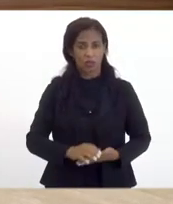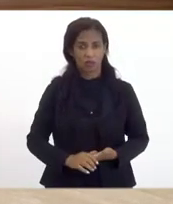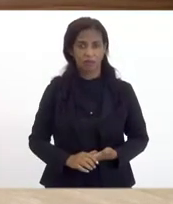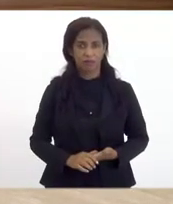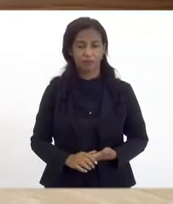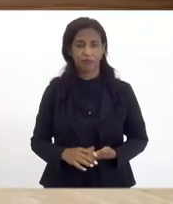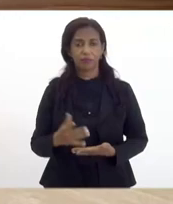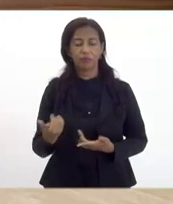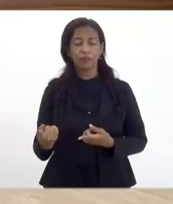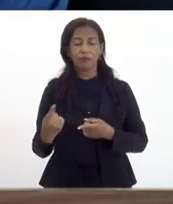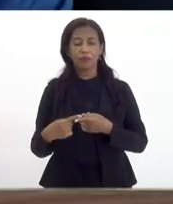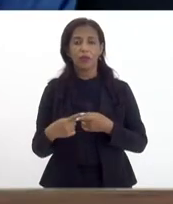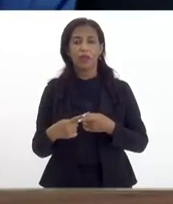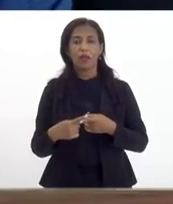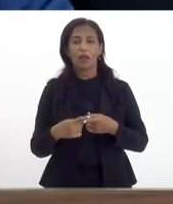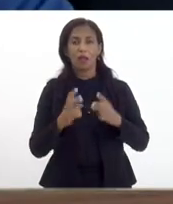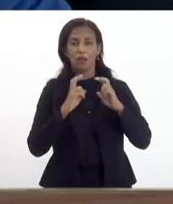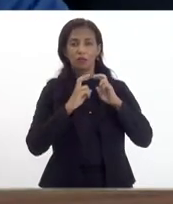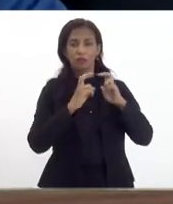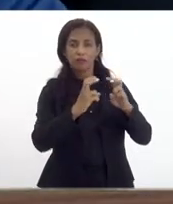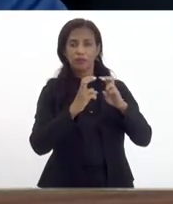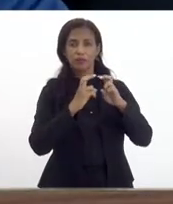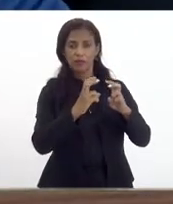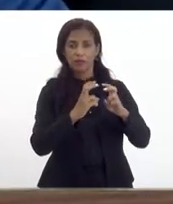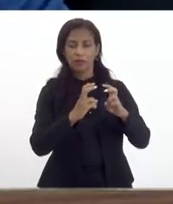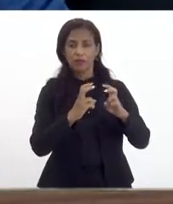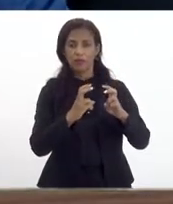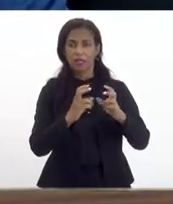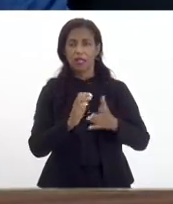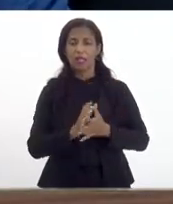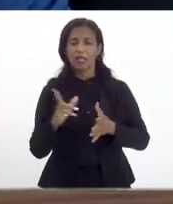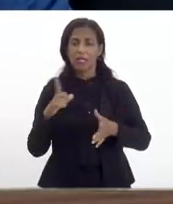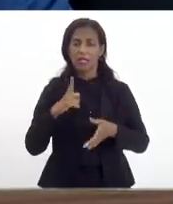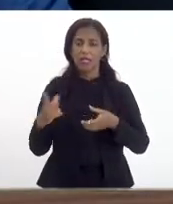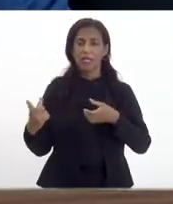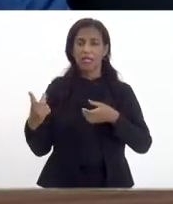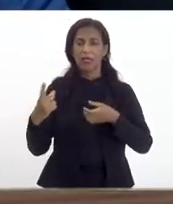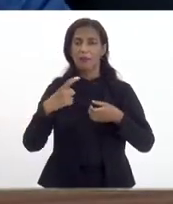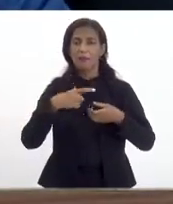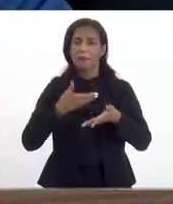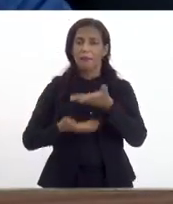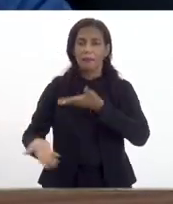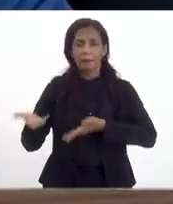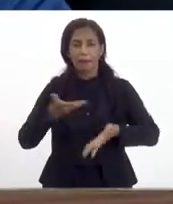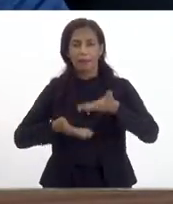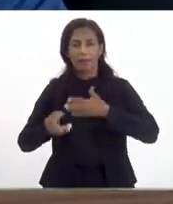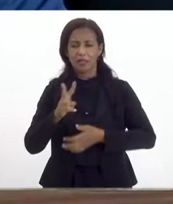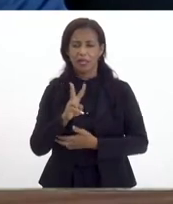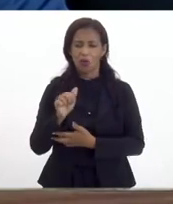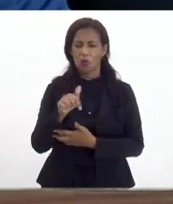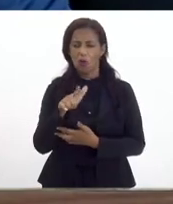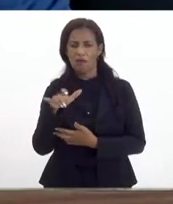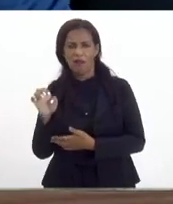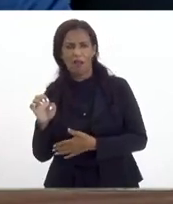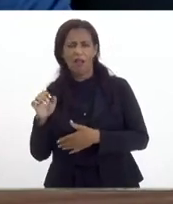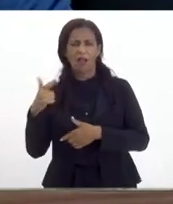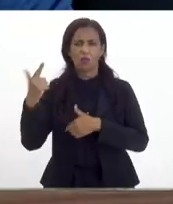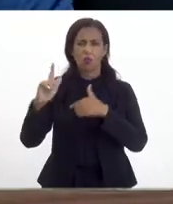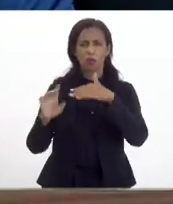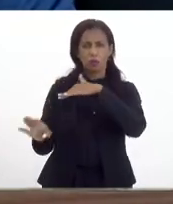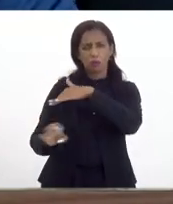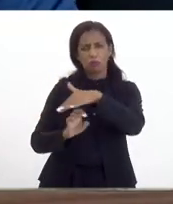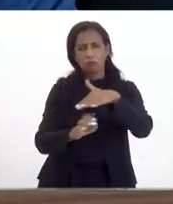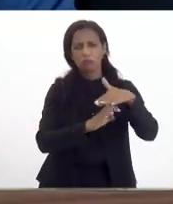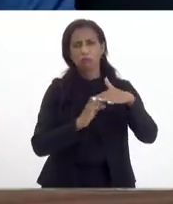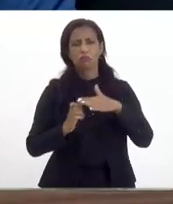da ferrovia centro-atlântica que tem parceria com a Vale com a Mitsui com Brooksfield